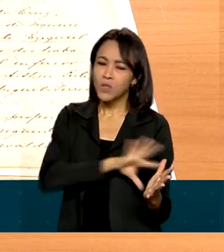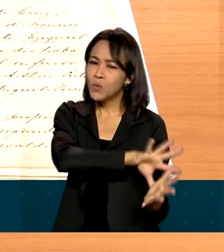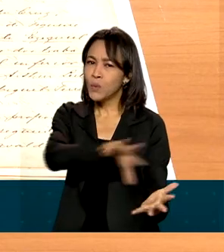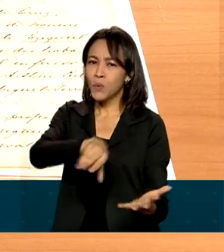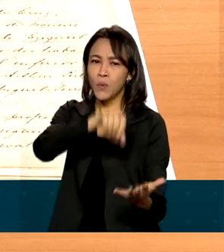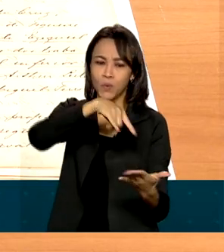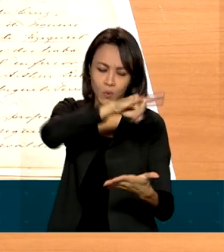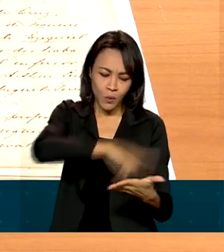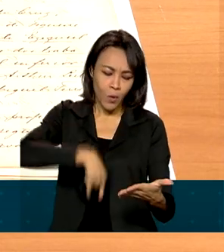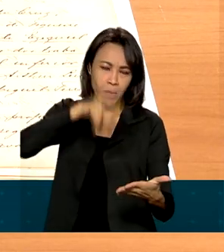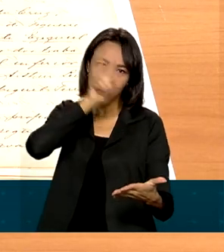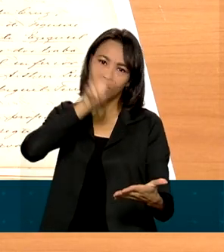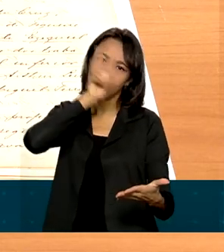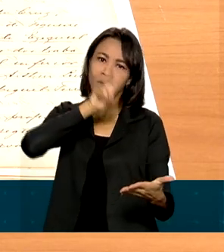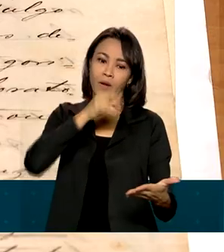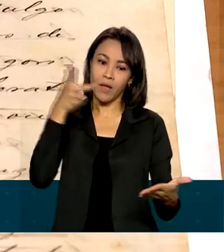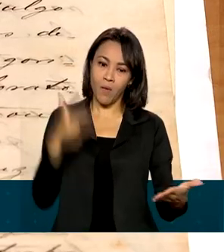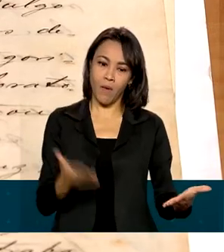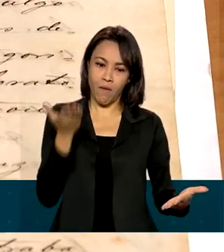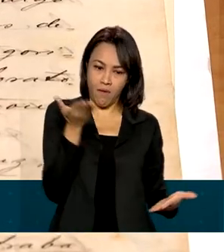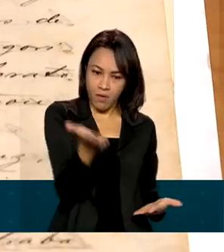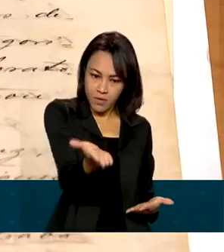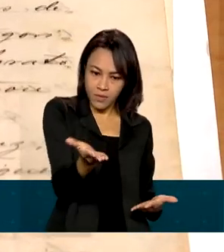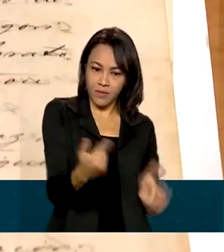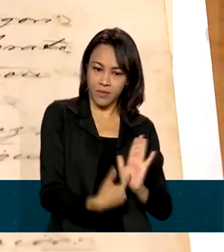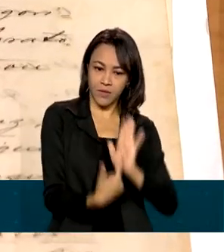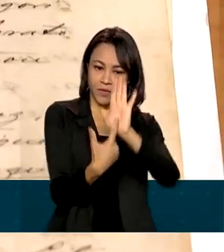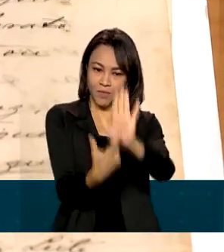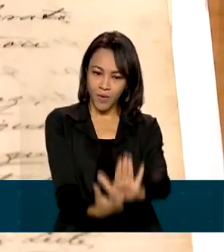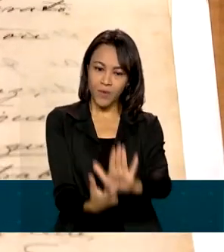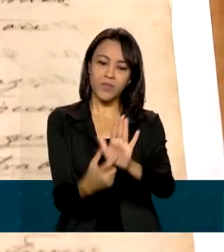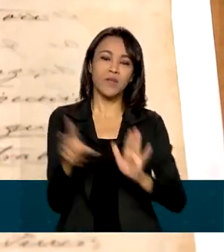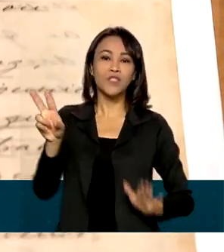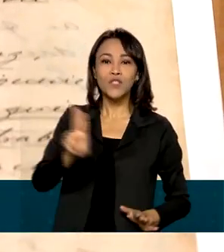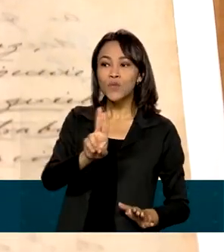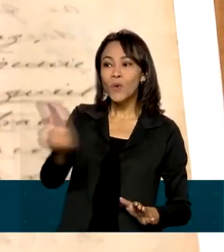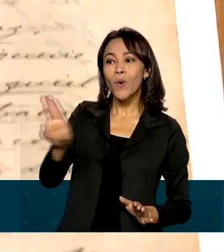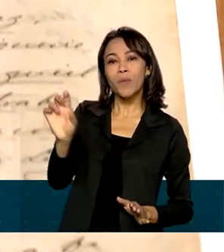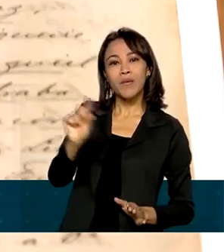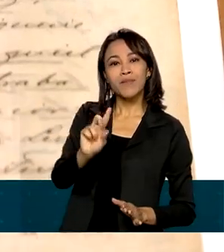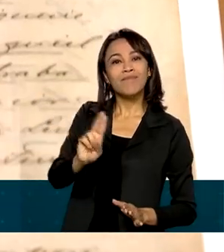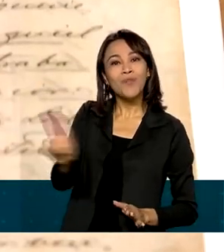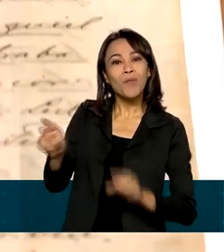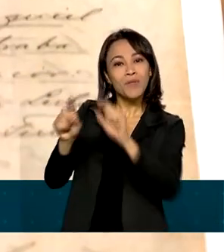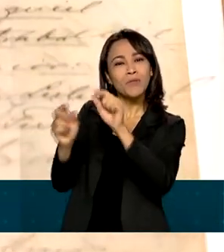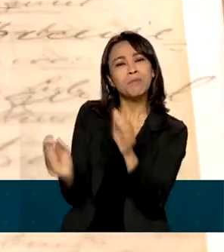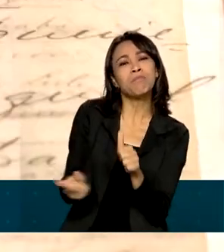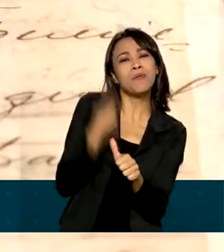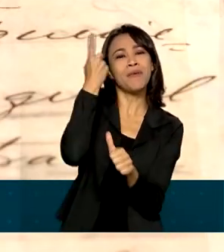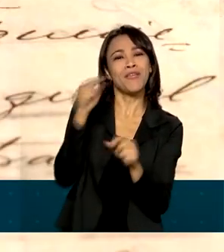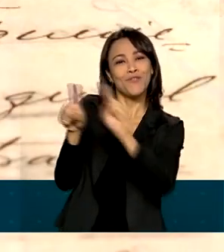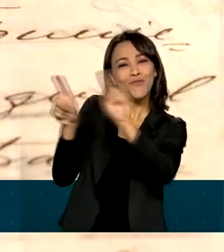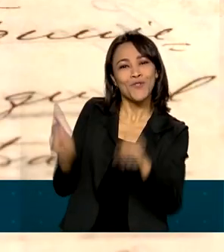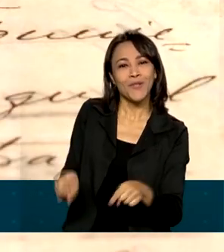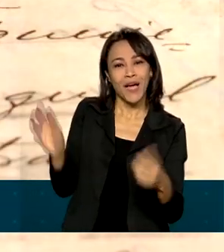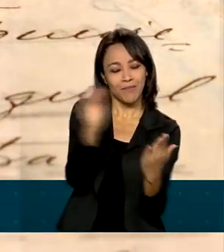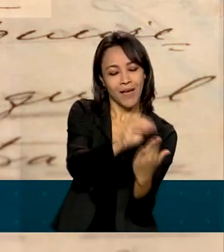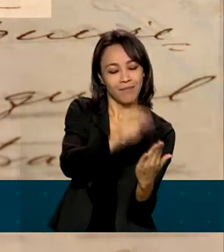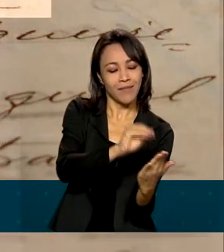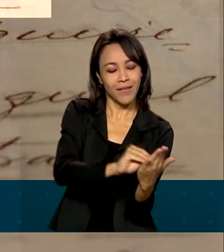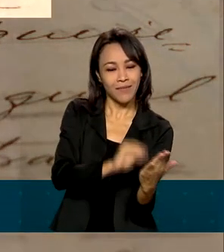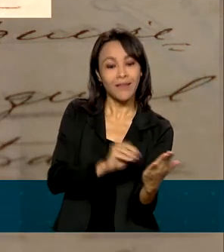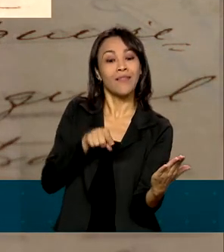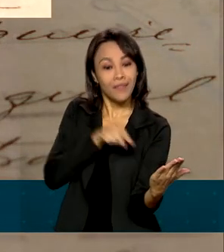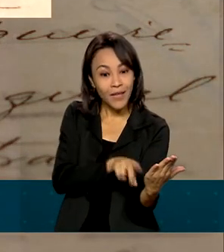documentos históricos, como este que mostra a nomeação dos primeiros funcionários da instituição. Na lista, aparece o